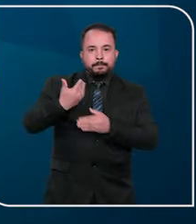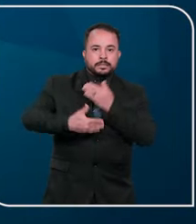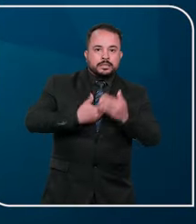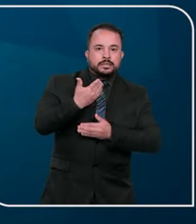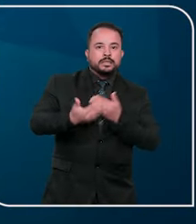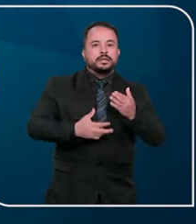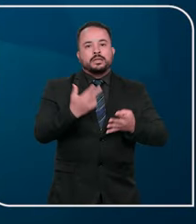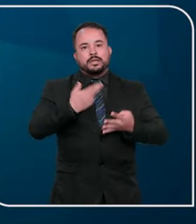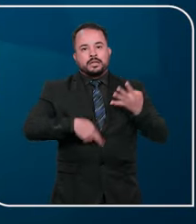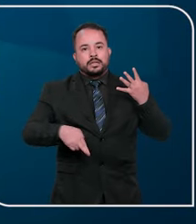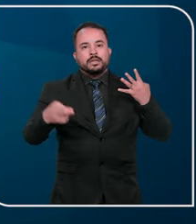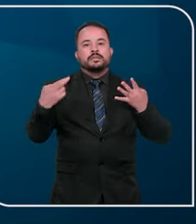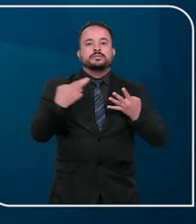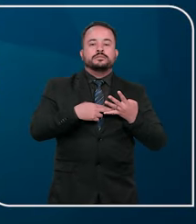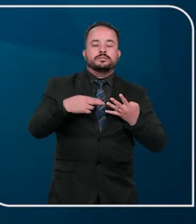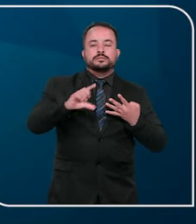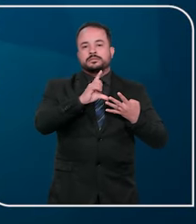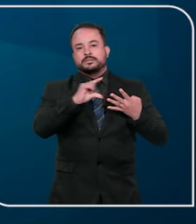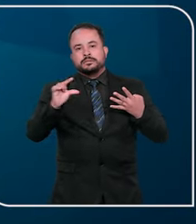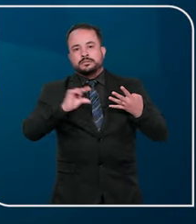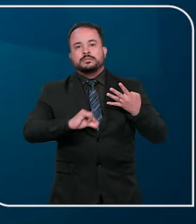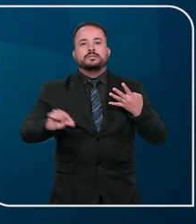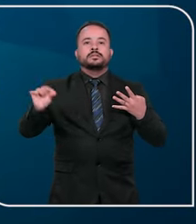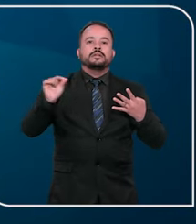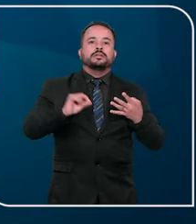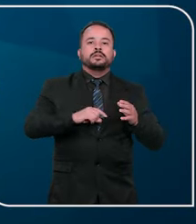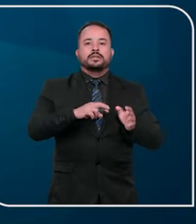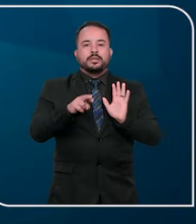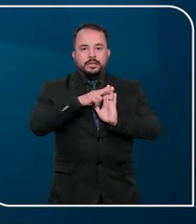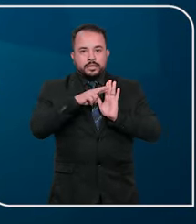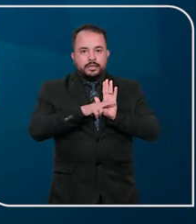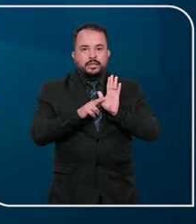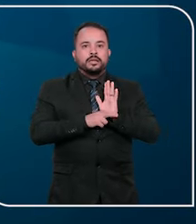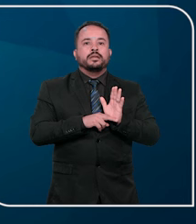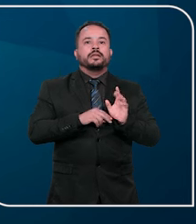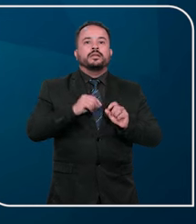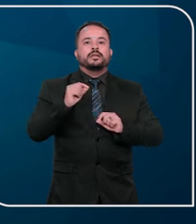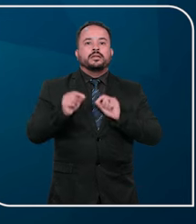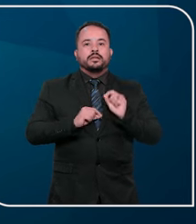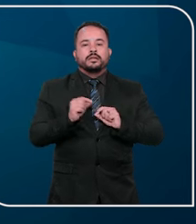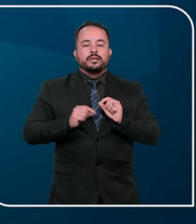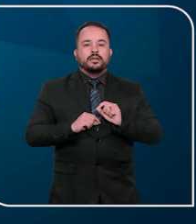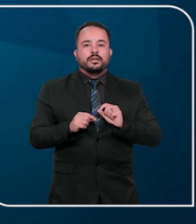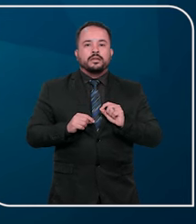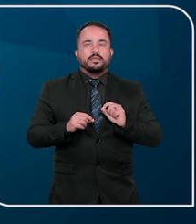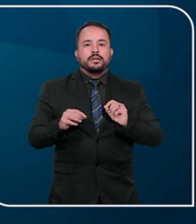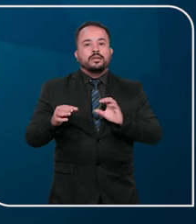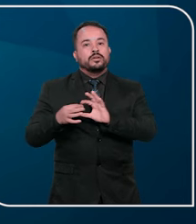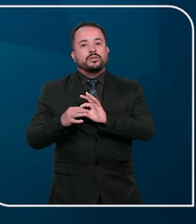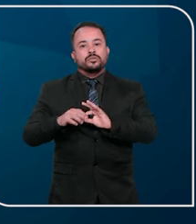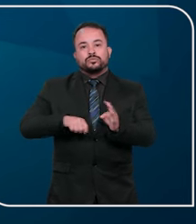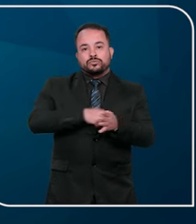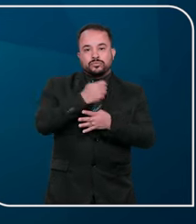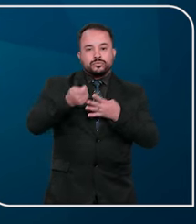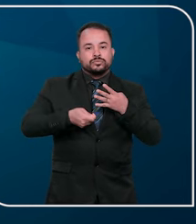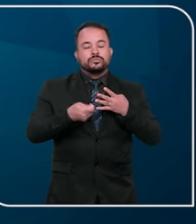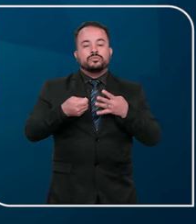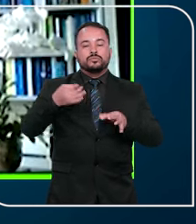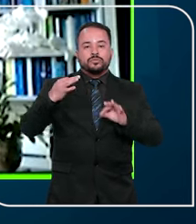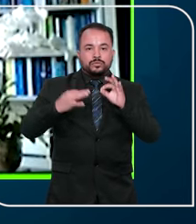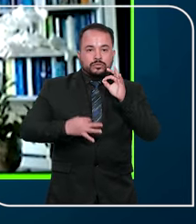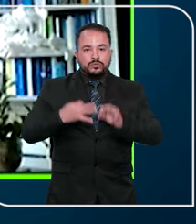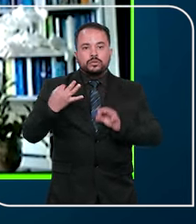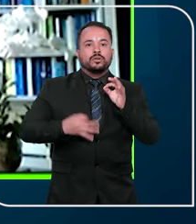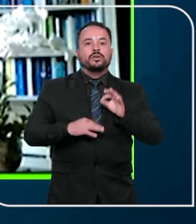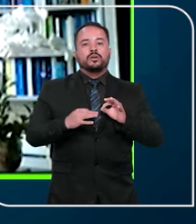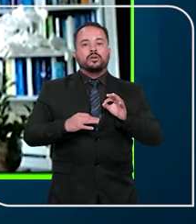A ministra Nancy Andrigui, relatora, destacou que o rito continua sendo em regra questão diretamente relacionada à jurisdição